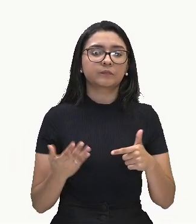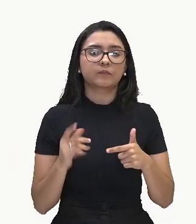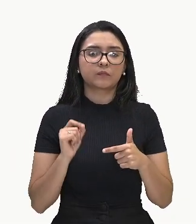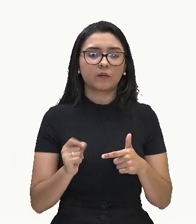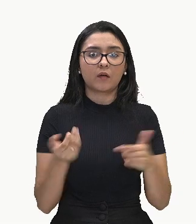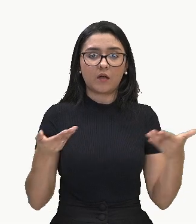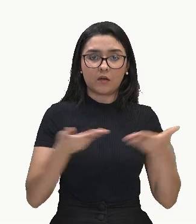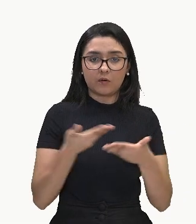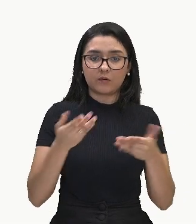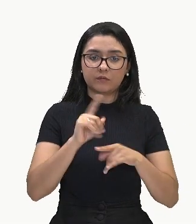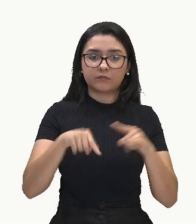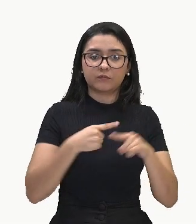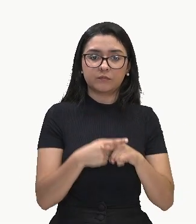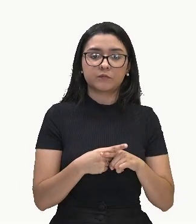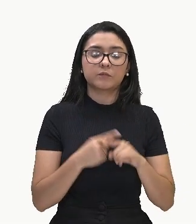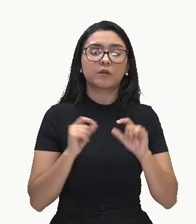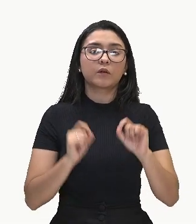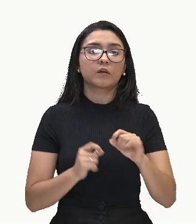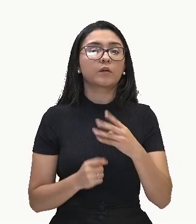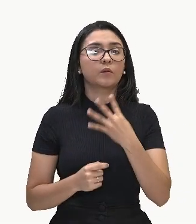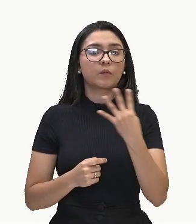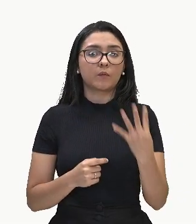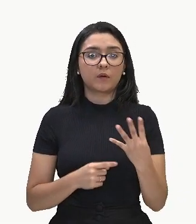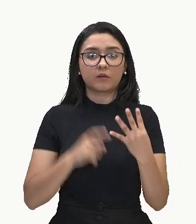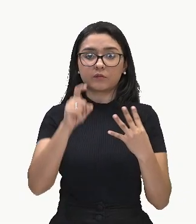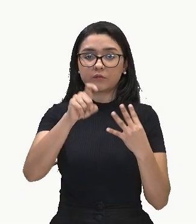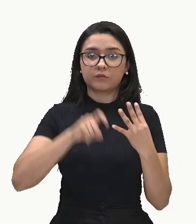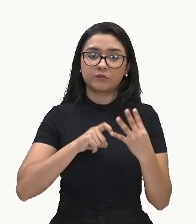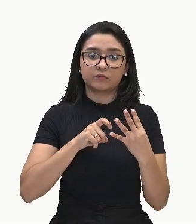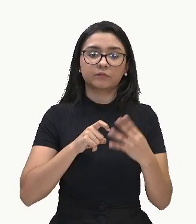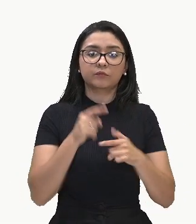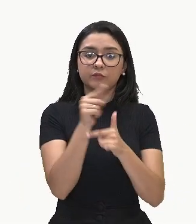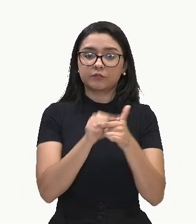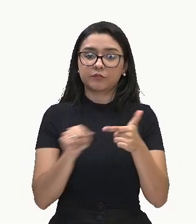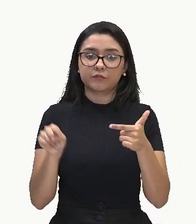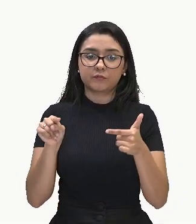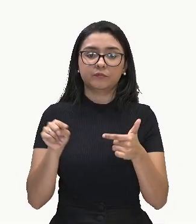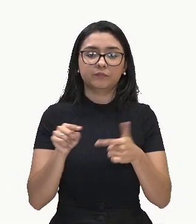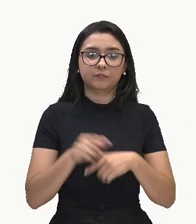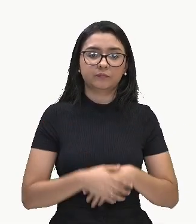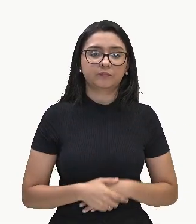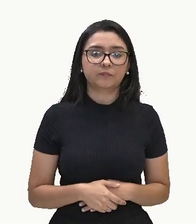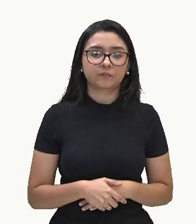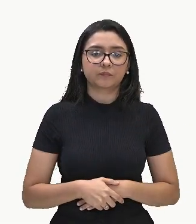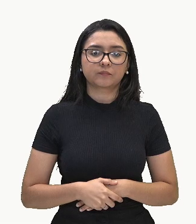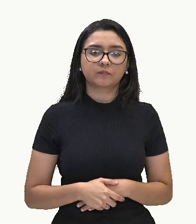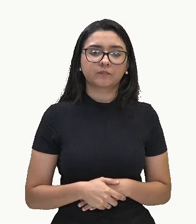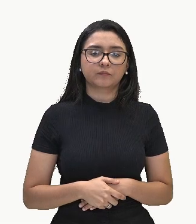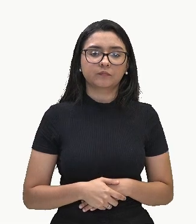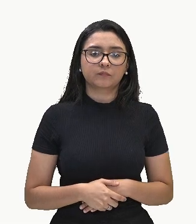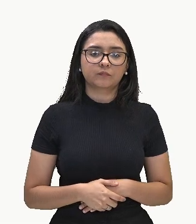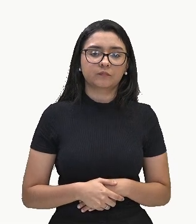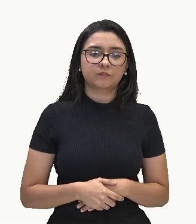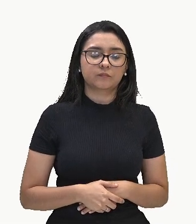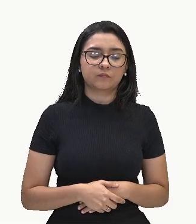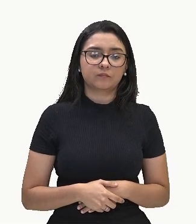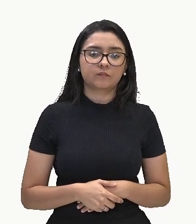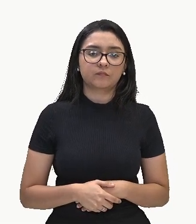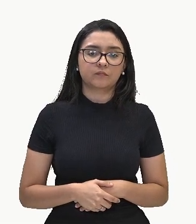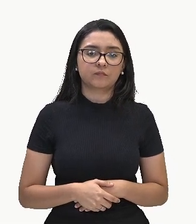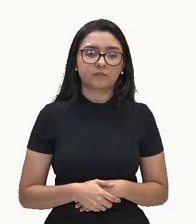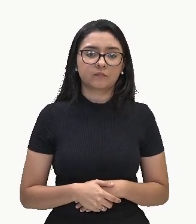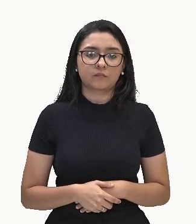4X pelo meu divisor. Então,